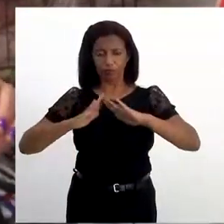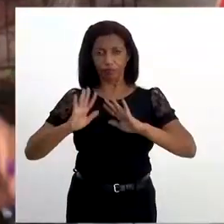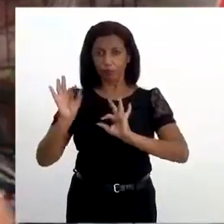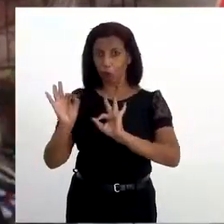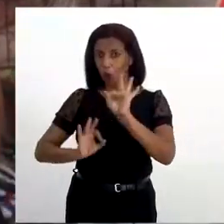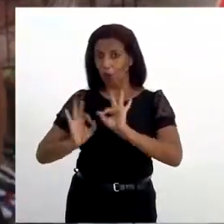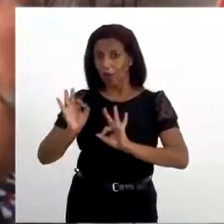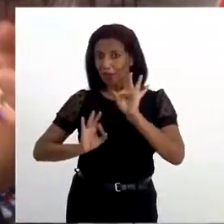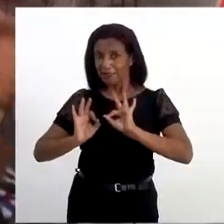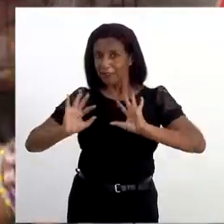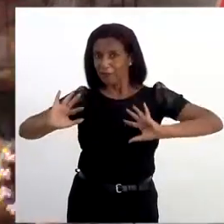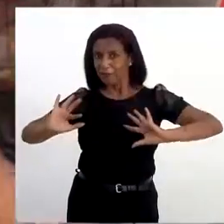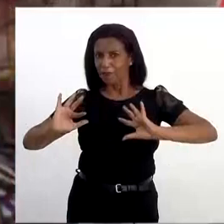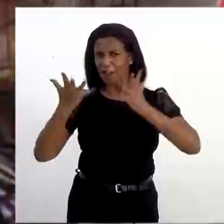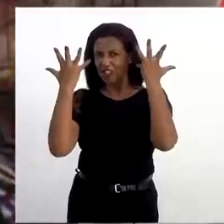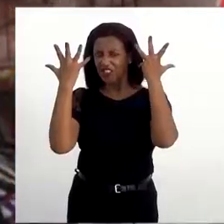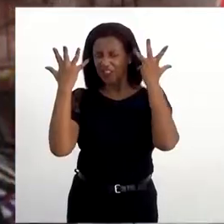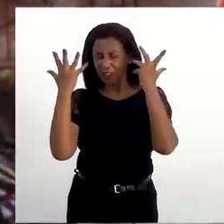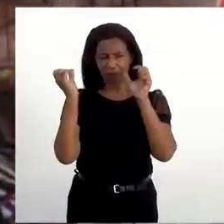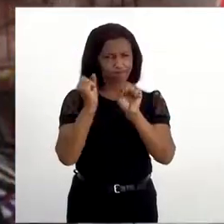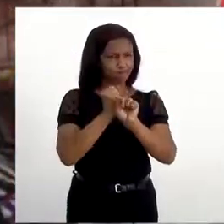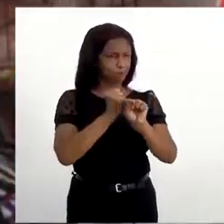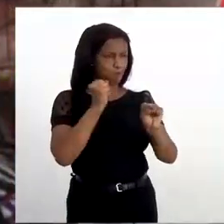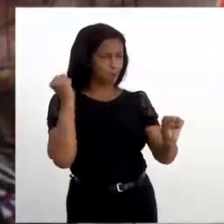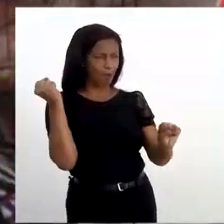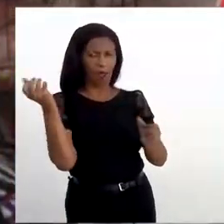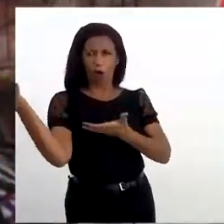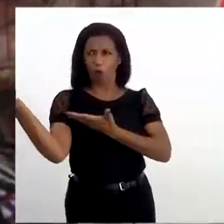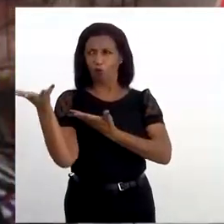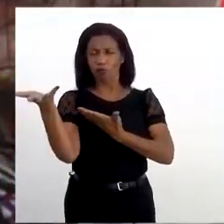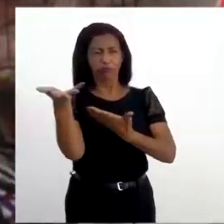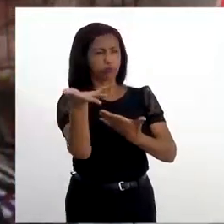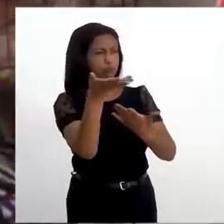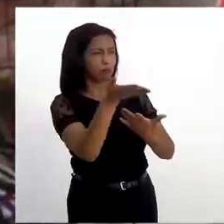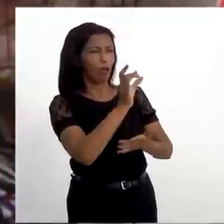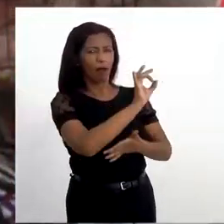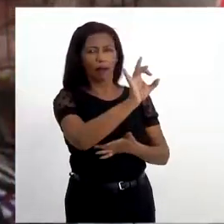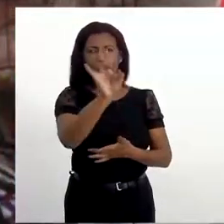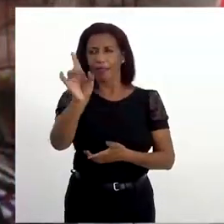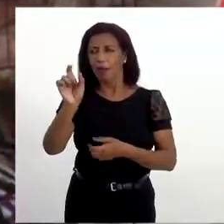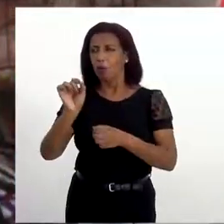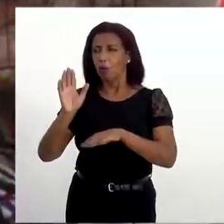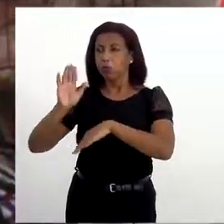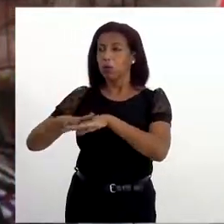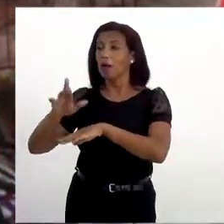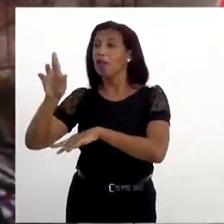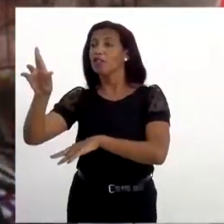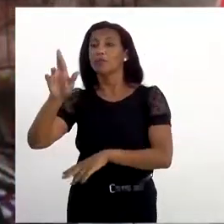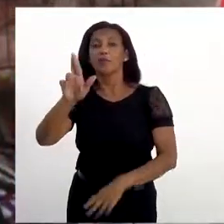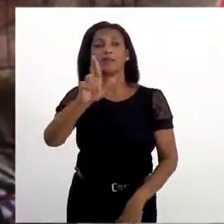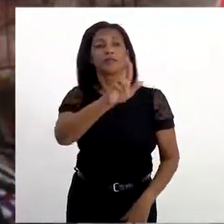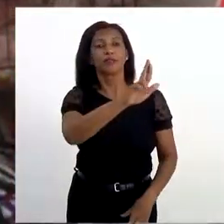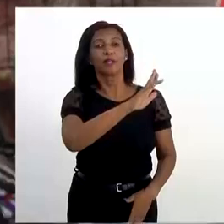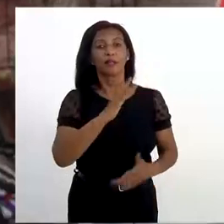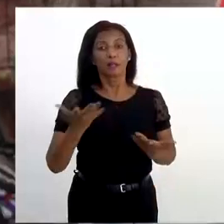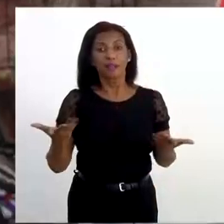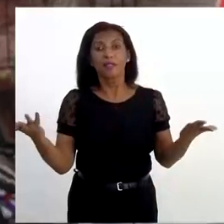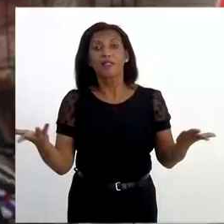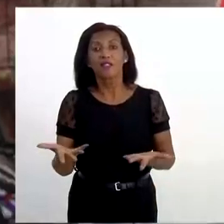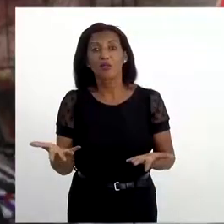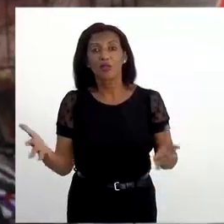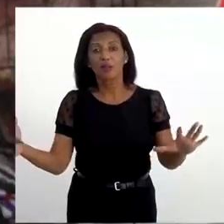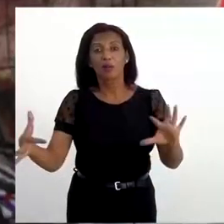nós de terreiro organizamos festas incríveis. Festas grandes com muitos convidados. Cada um faz uma parte.